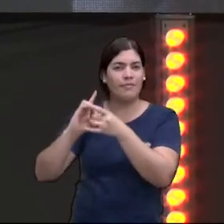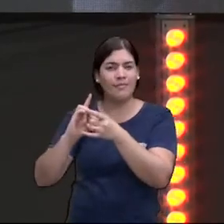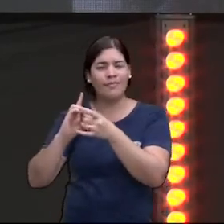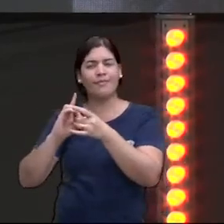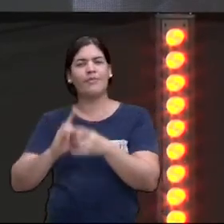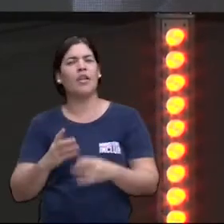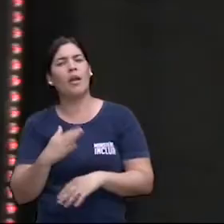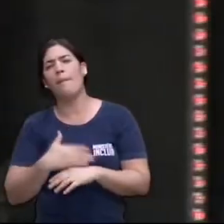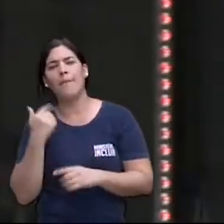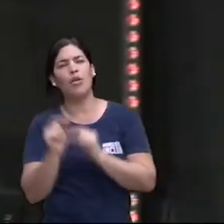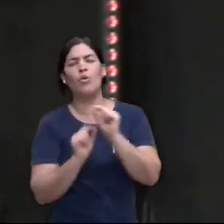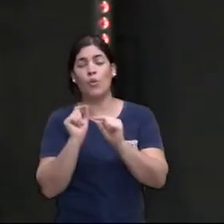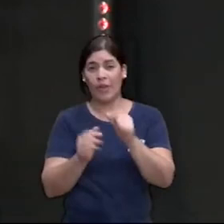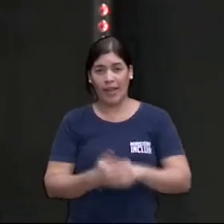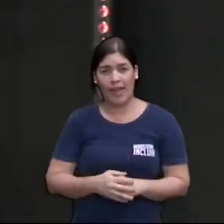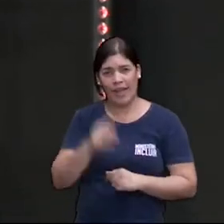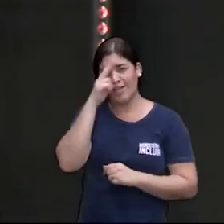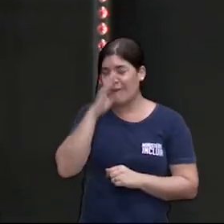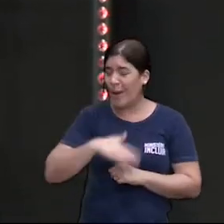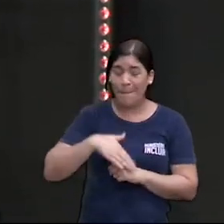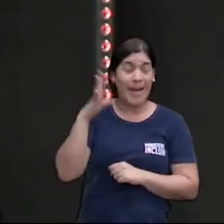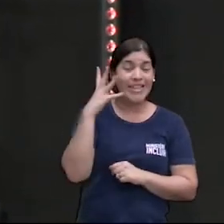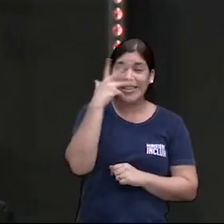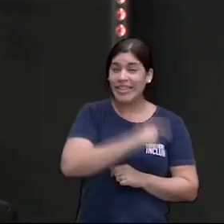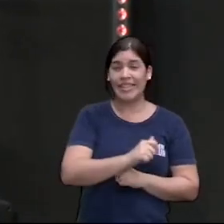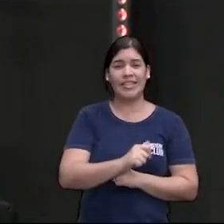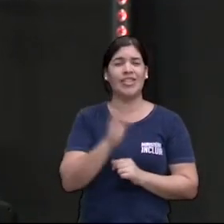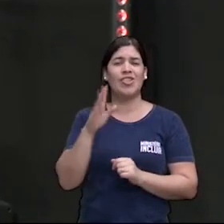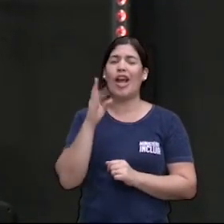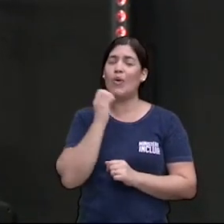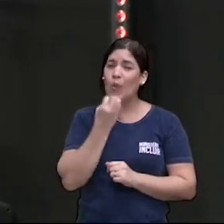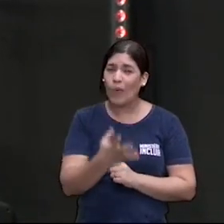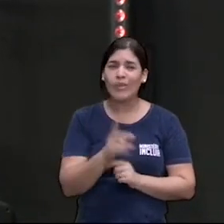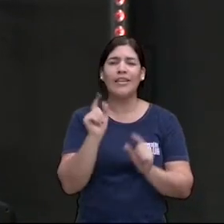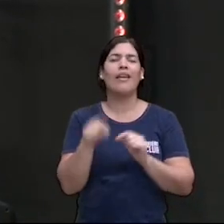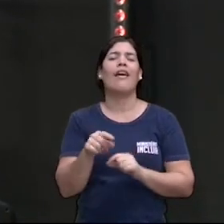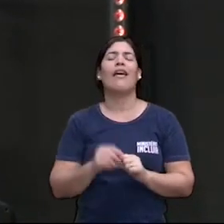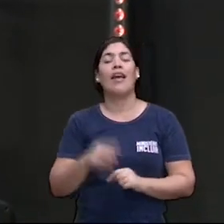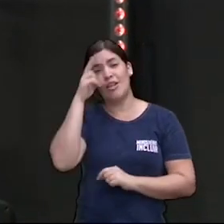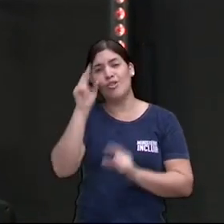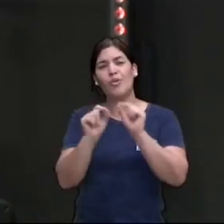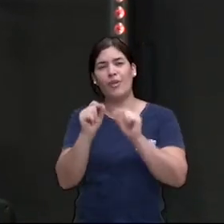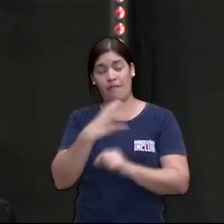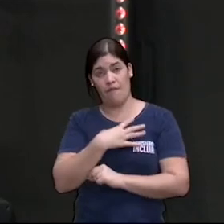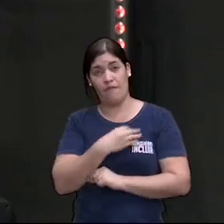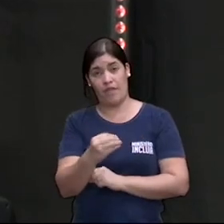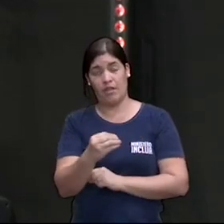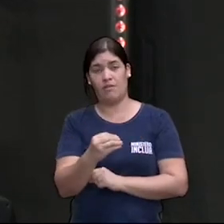isso a história mais fantástica já contada para mim é a história do filho pródigo